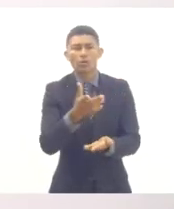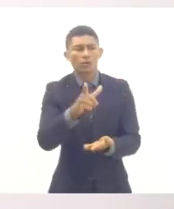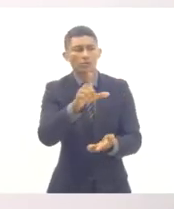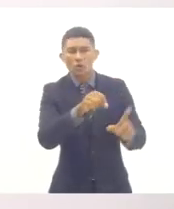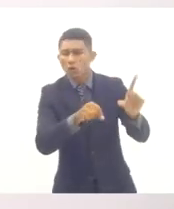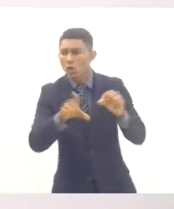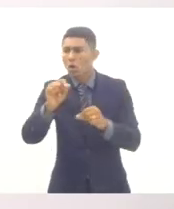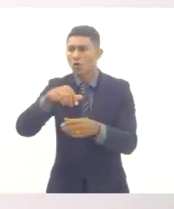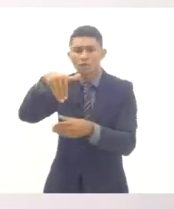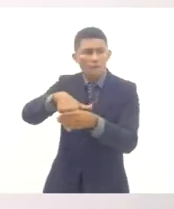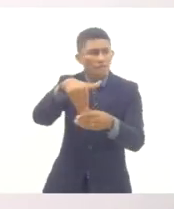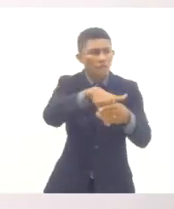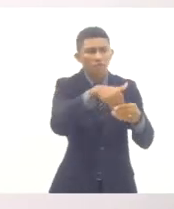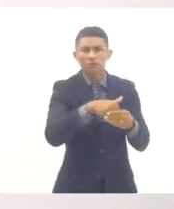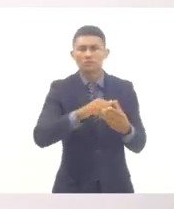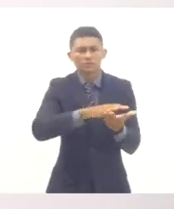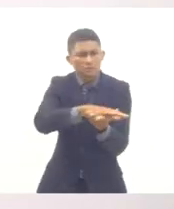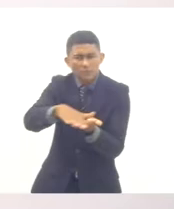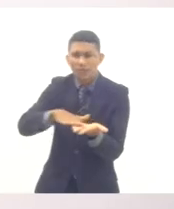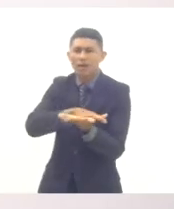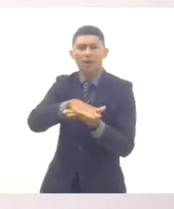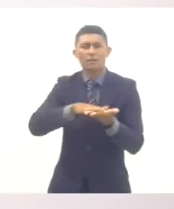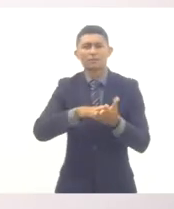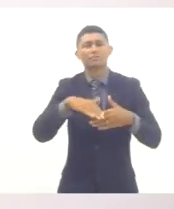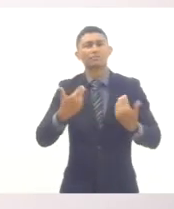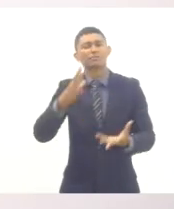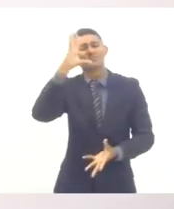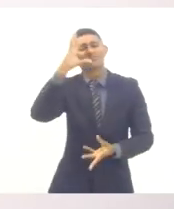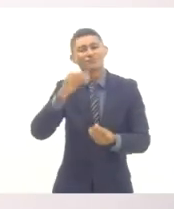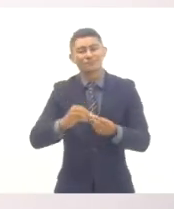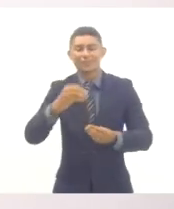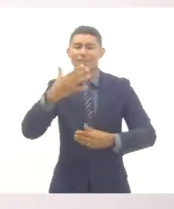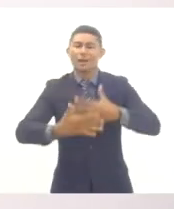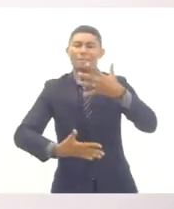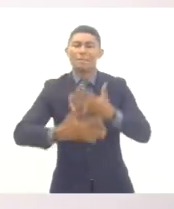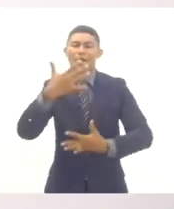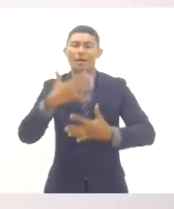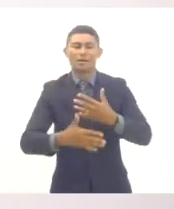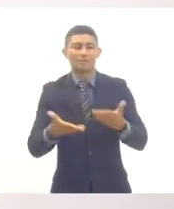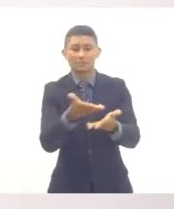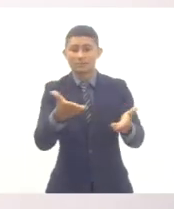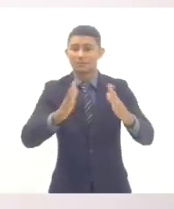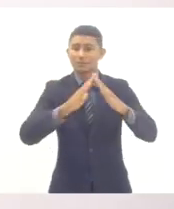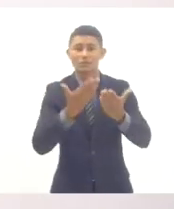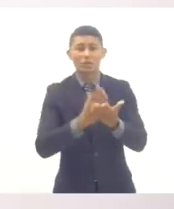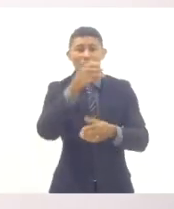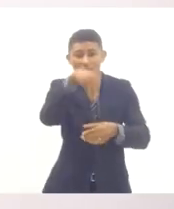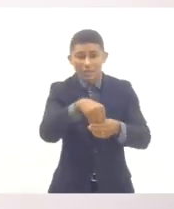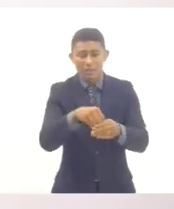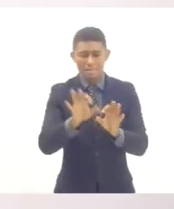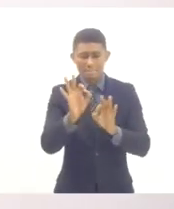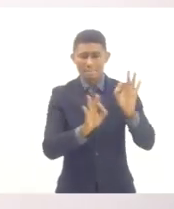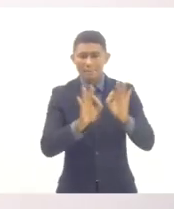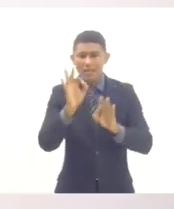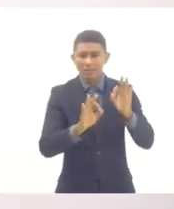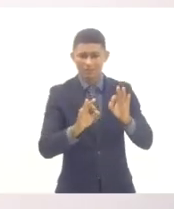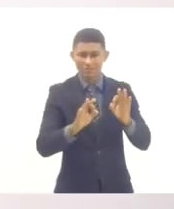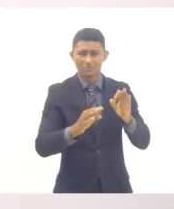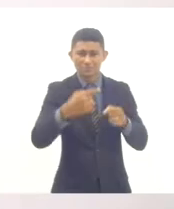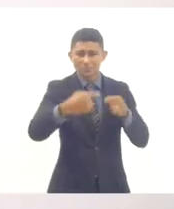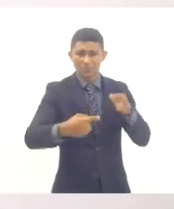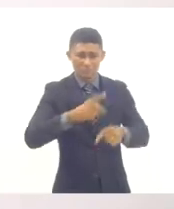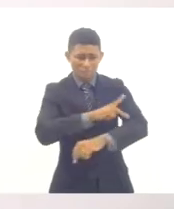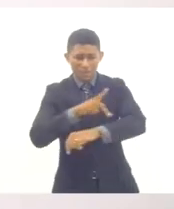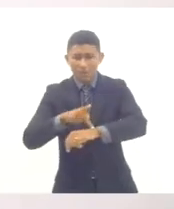esta autonomia, o que não permite que as escolas construam seus próprios projetos políticos